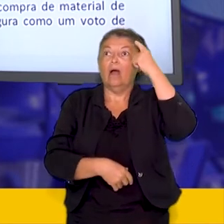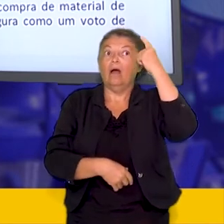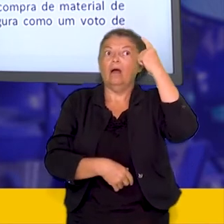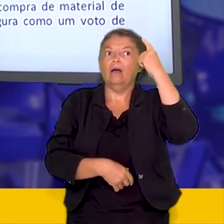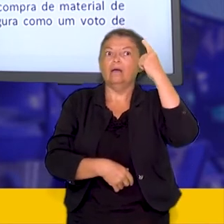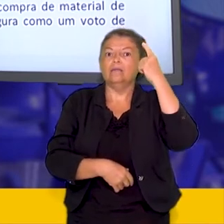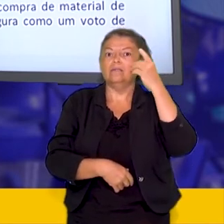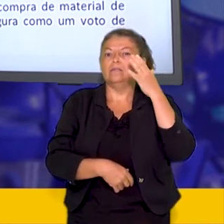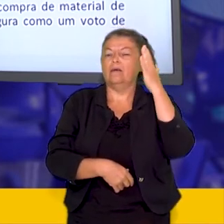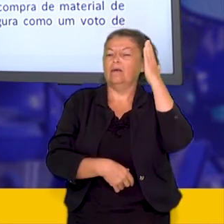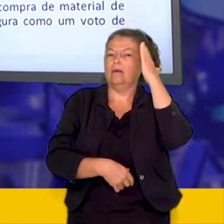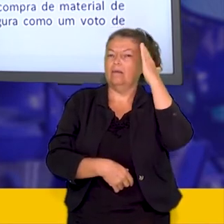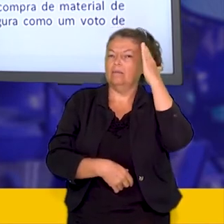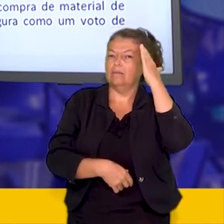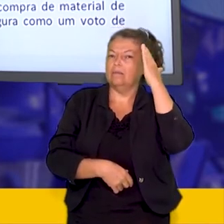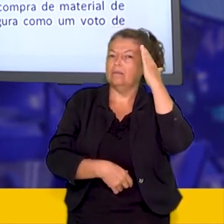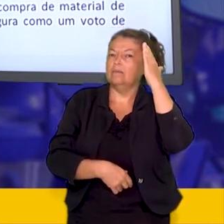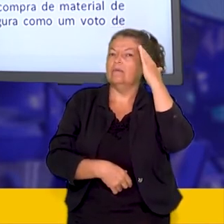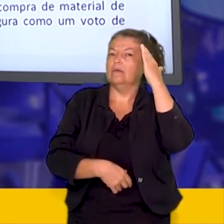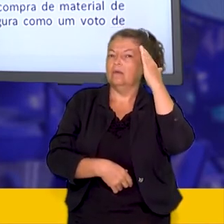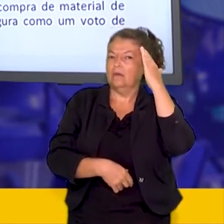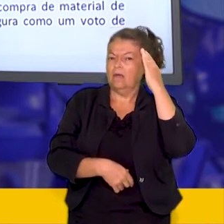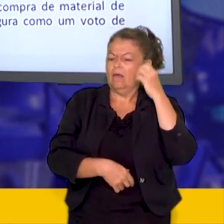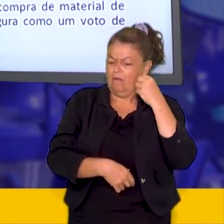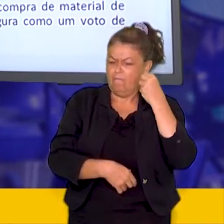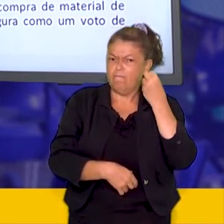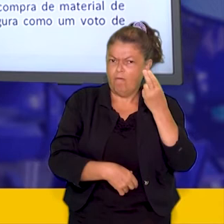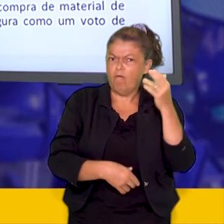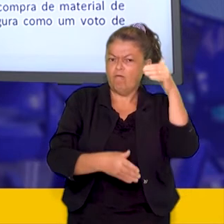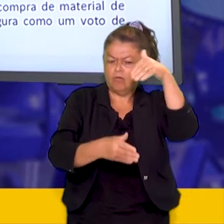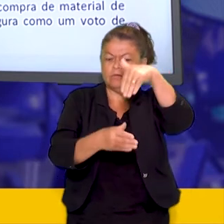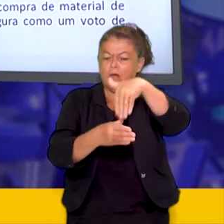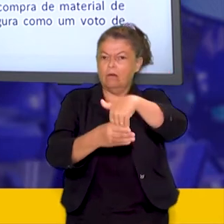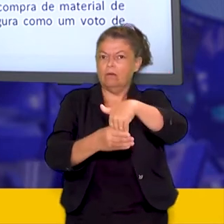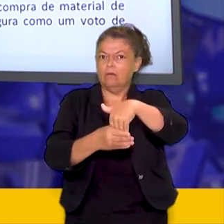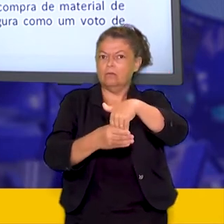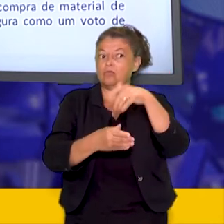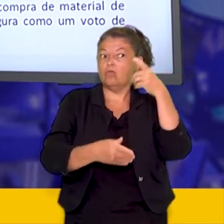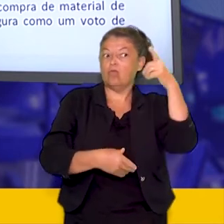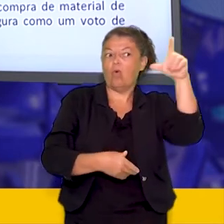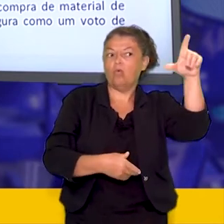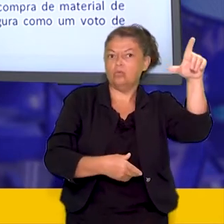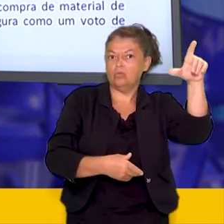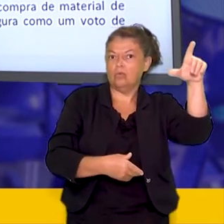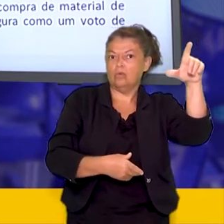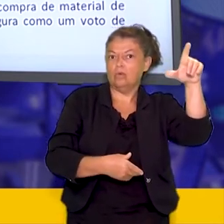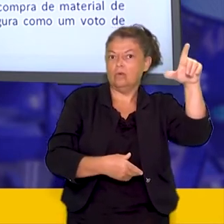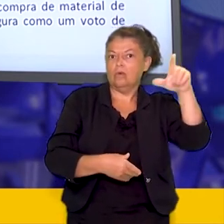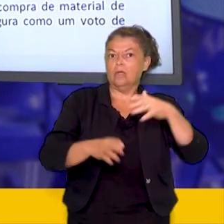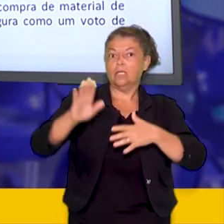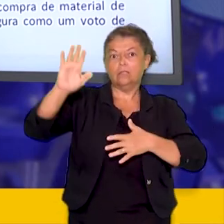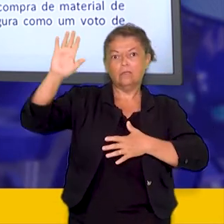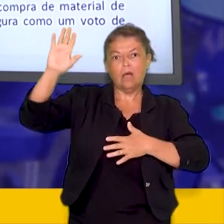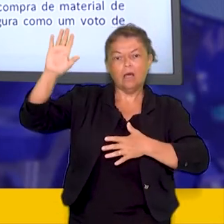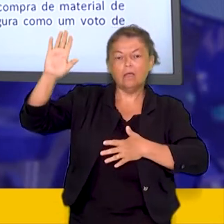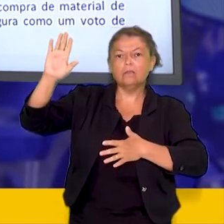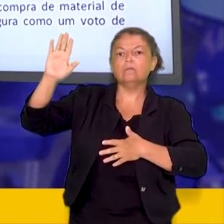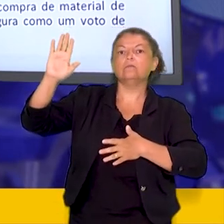básicas em um curto prazo como por exemplo candidatos que